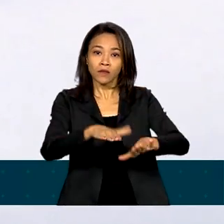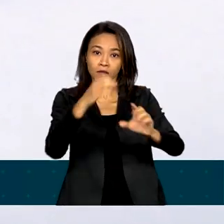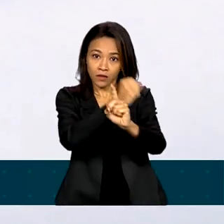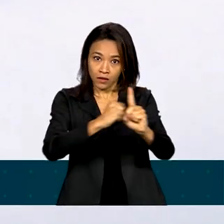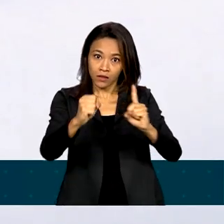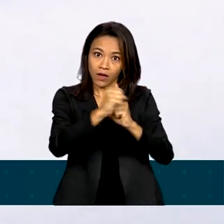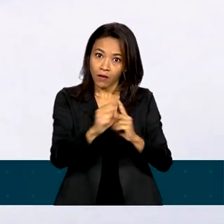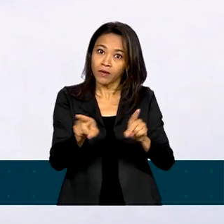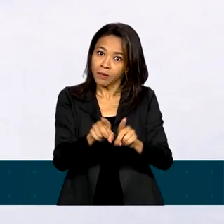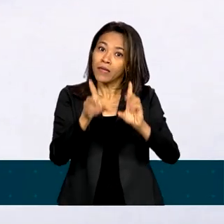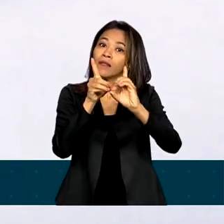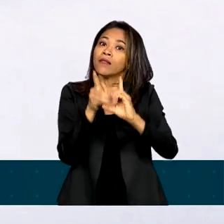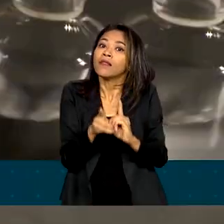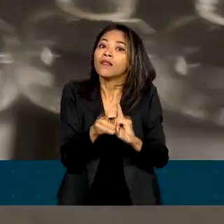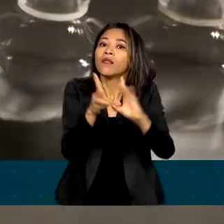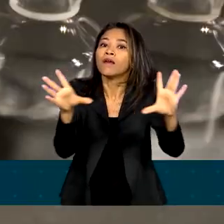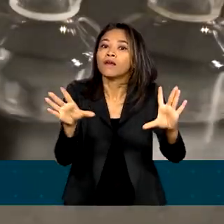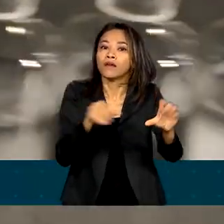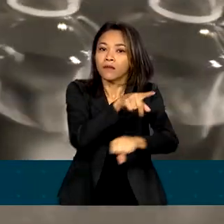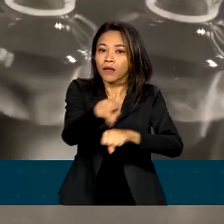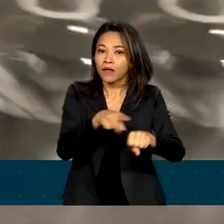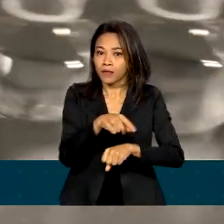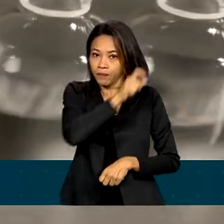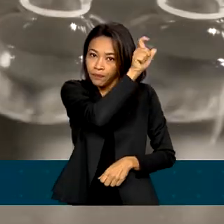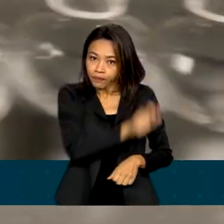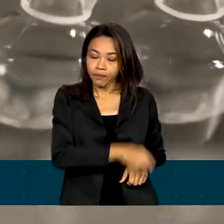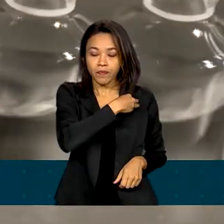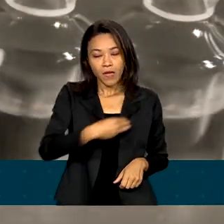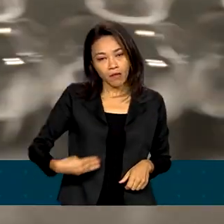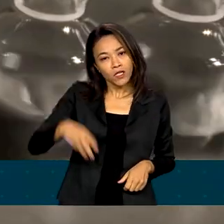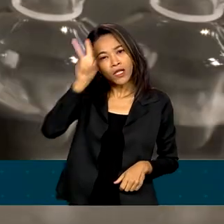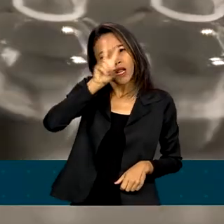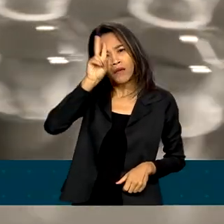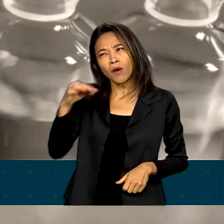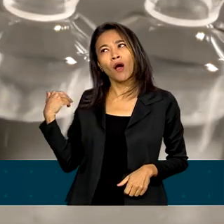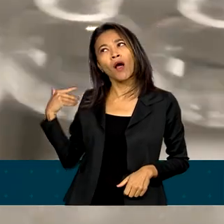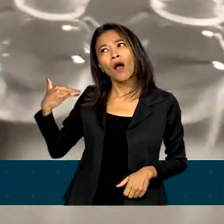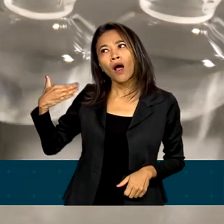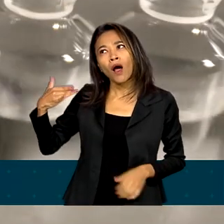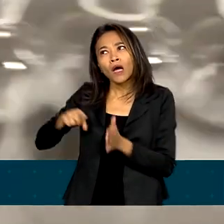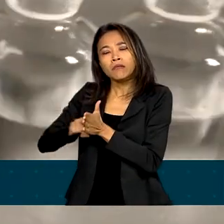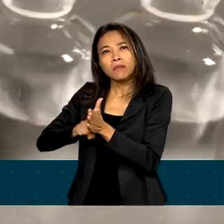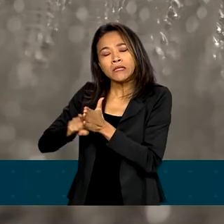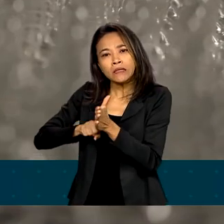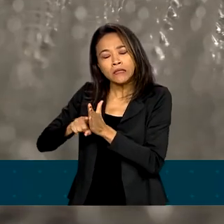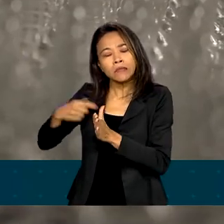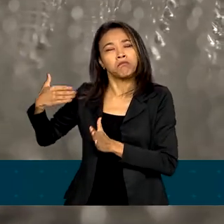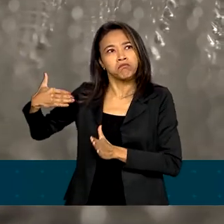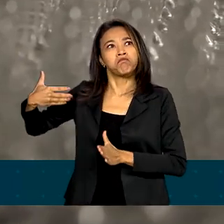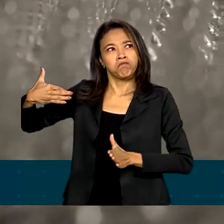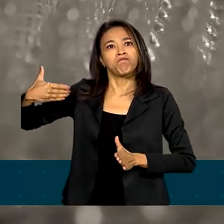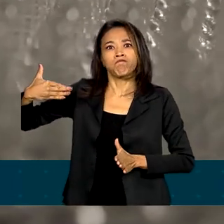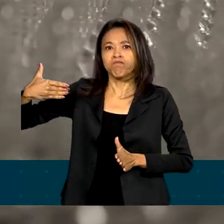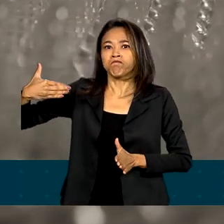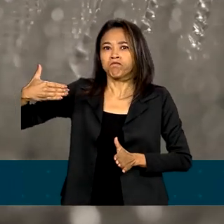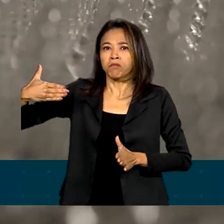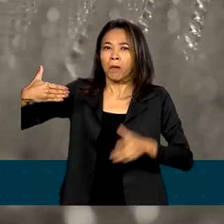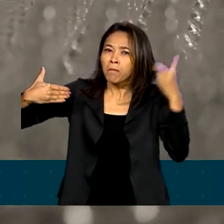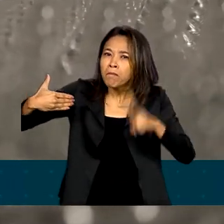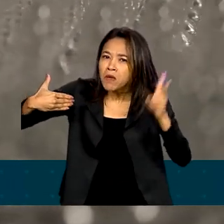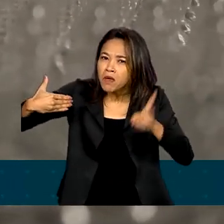país. A ministra também lembrou da Covid-19 e dos avanços científicos realizados em meio a uma